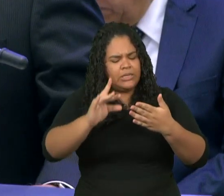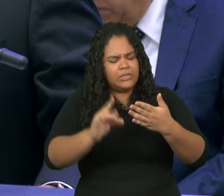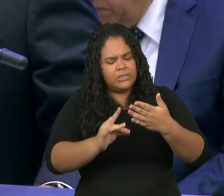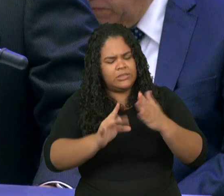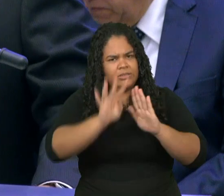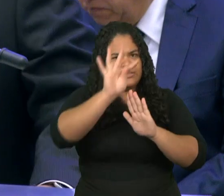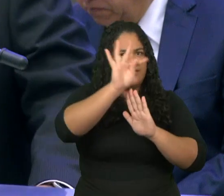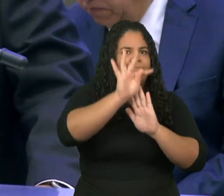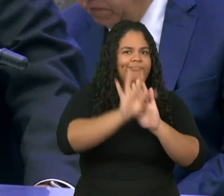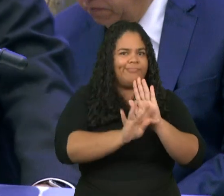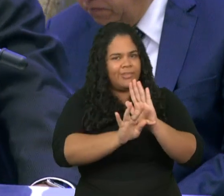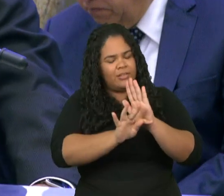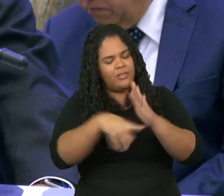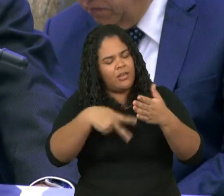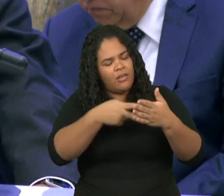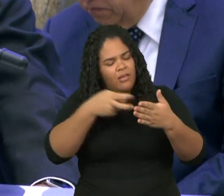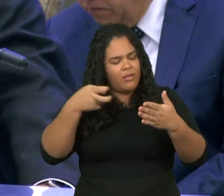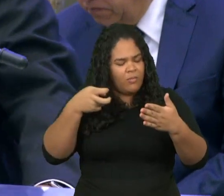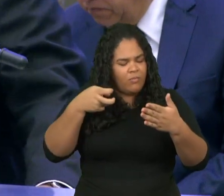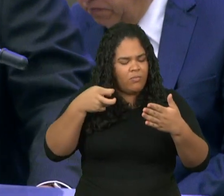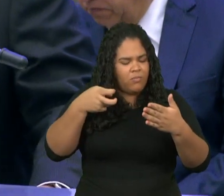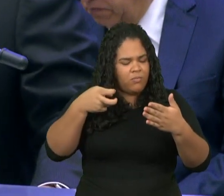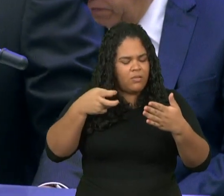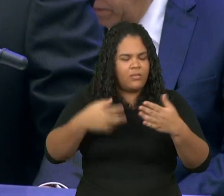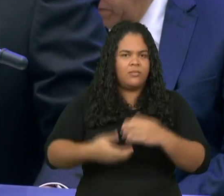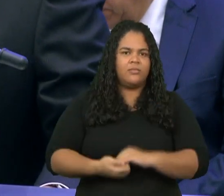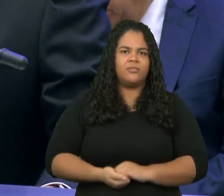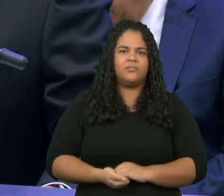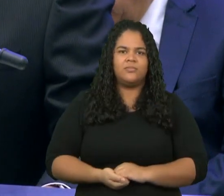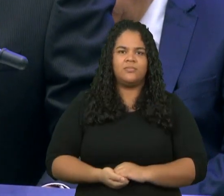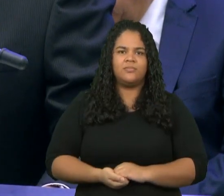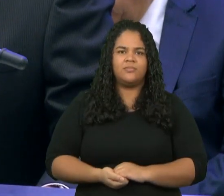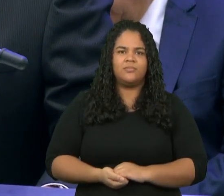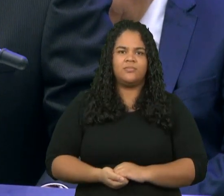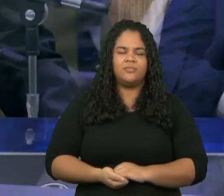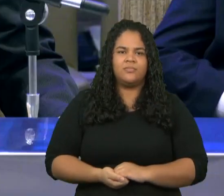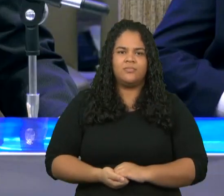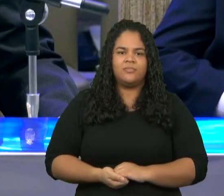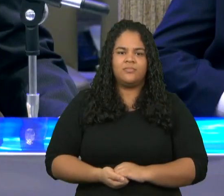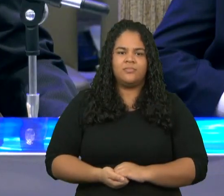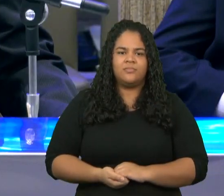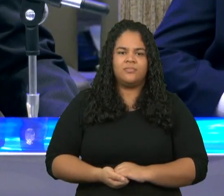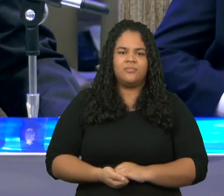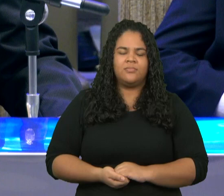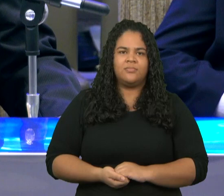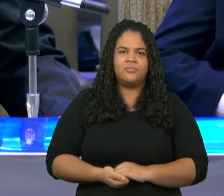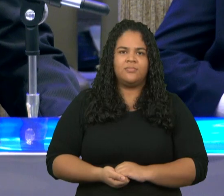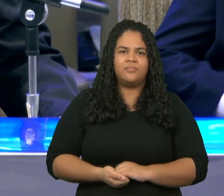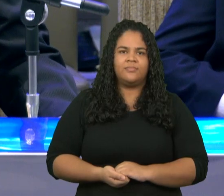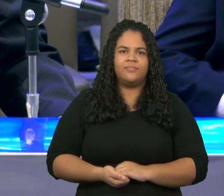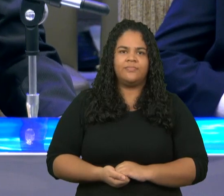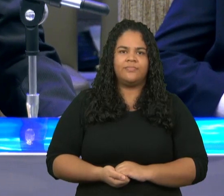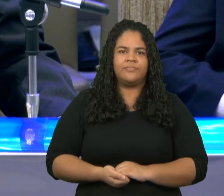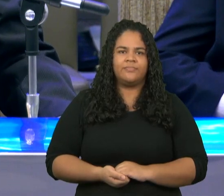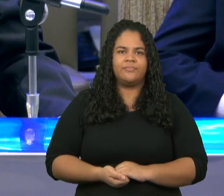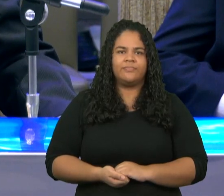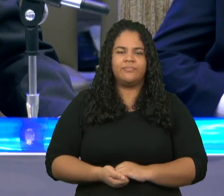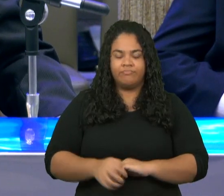dispersos que estavam em Roma para fortalecer a fé